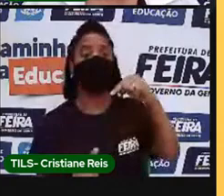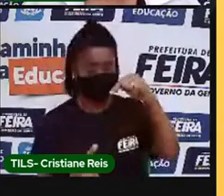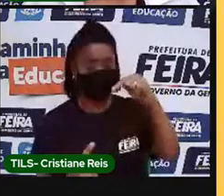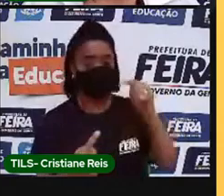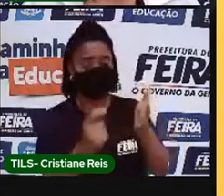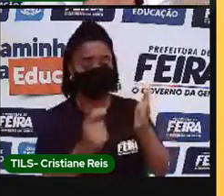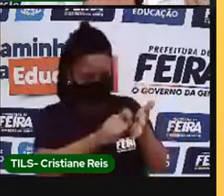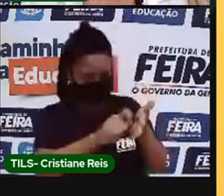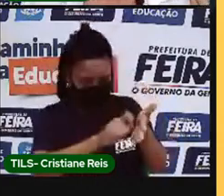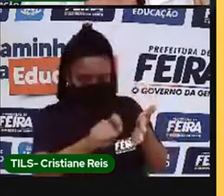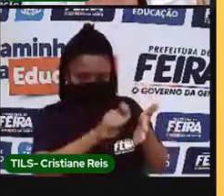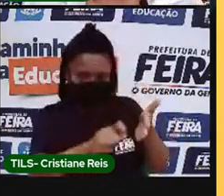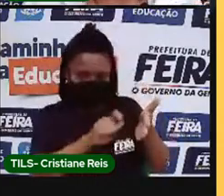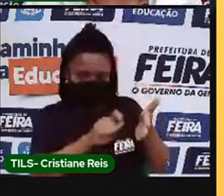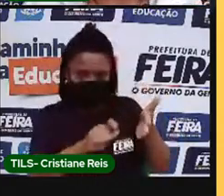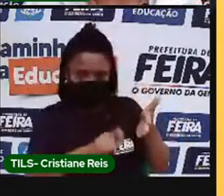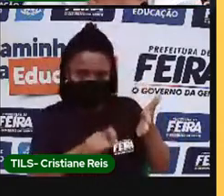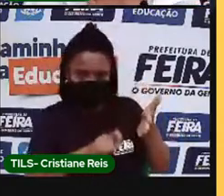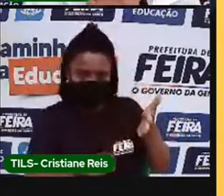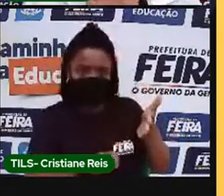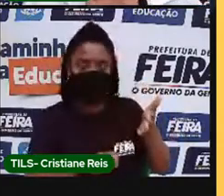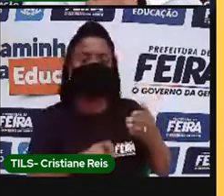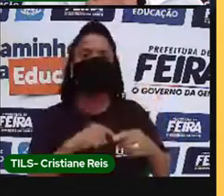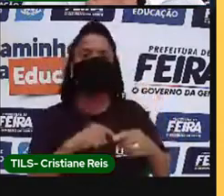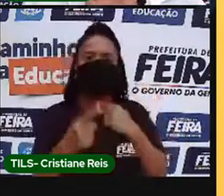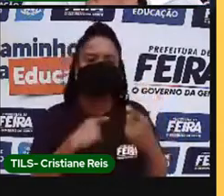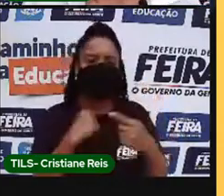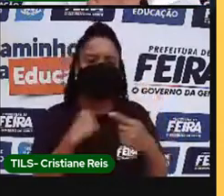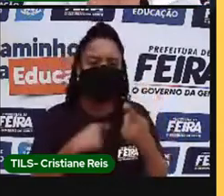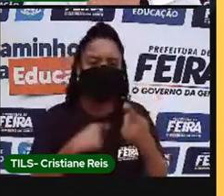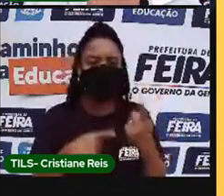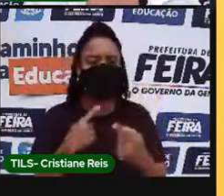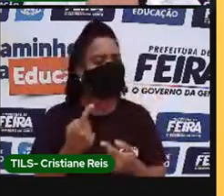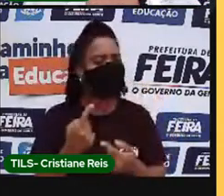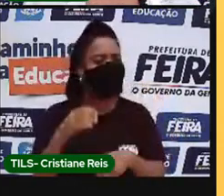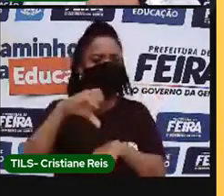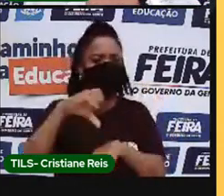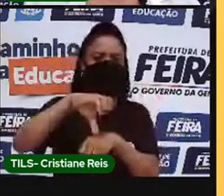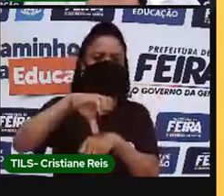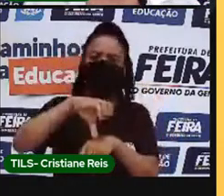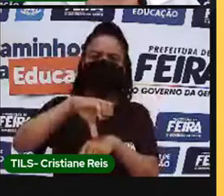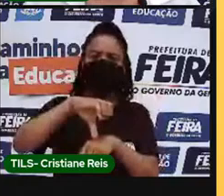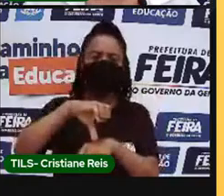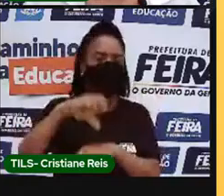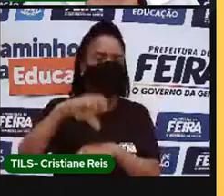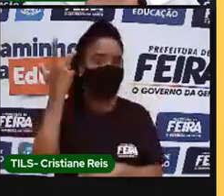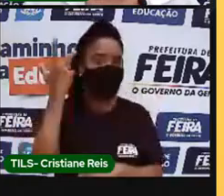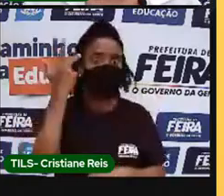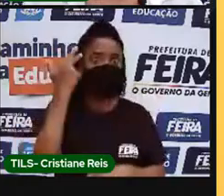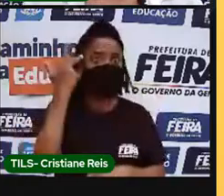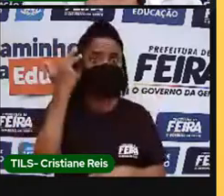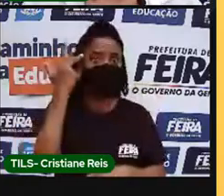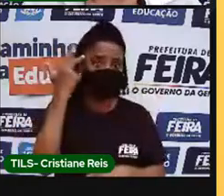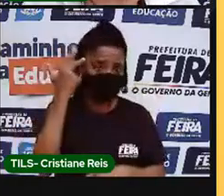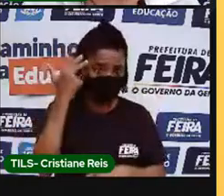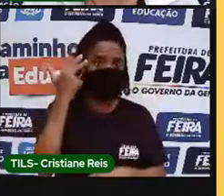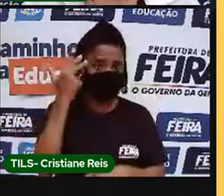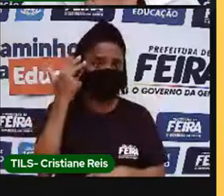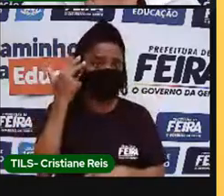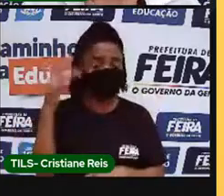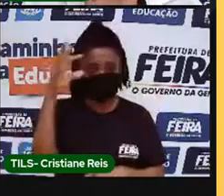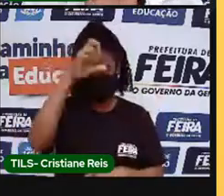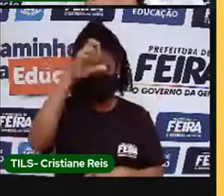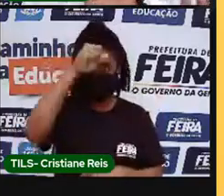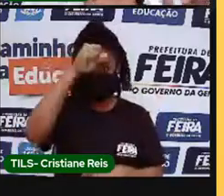suas dúvidas porque ter dúvida é algo muito natural no processo de aprender. Anote